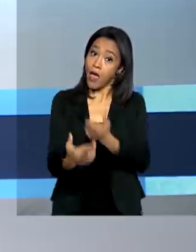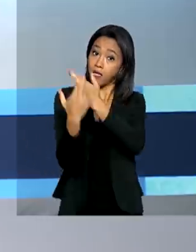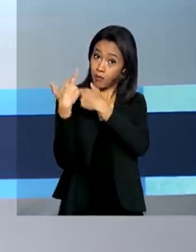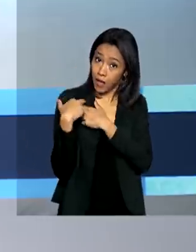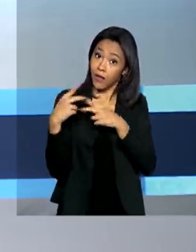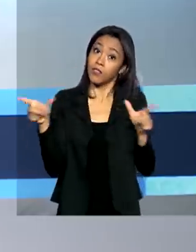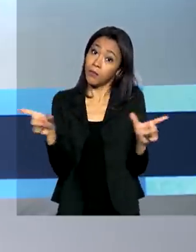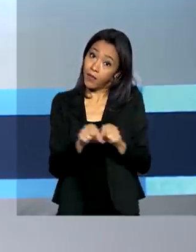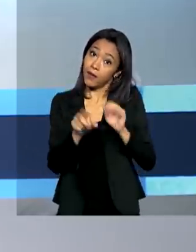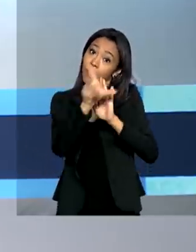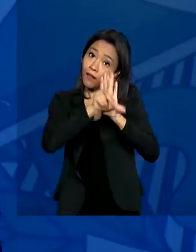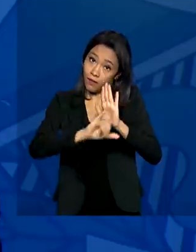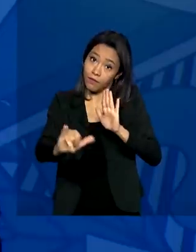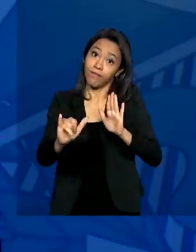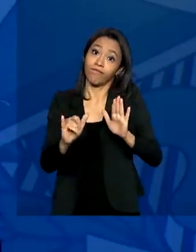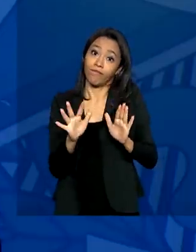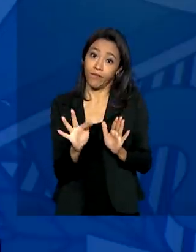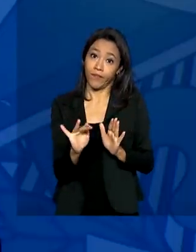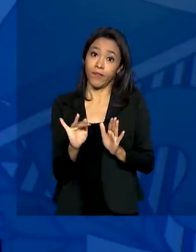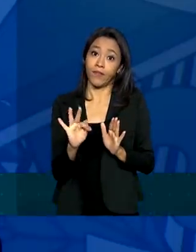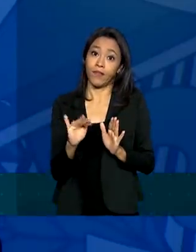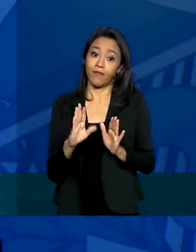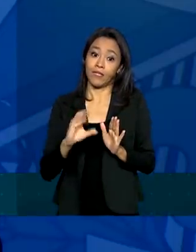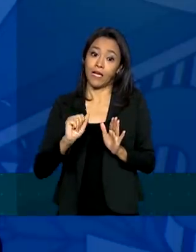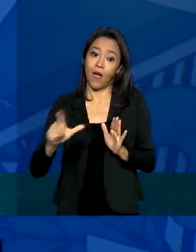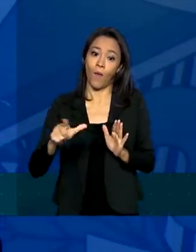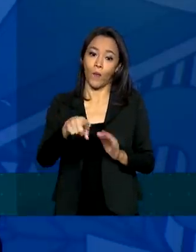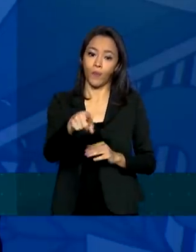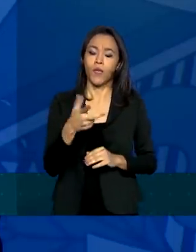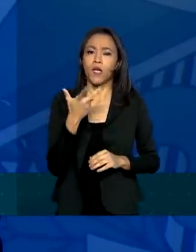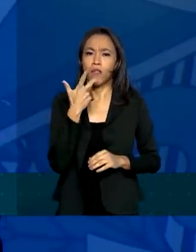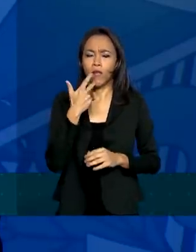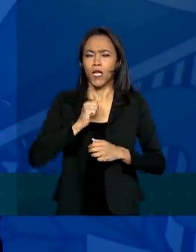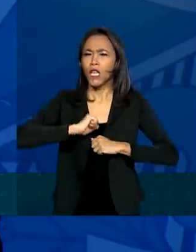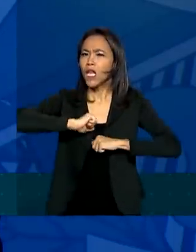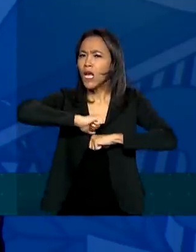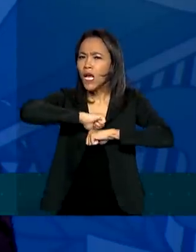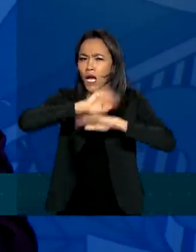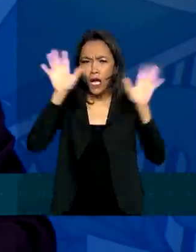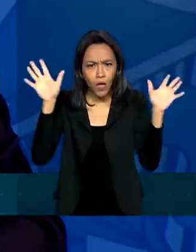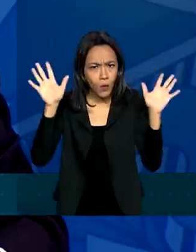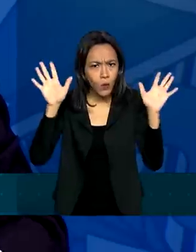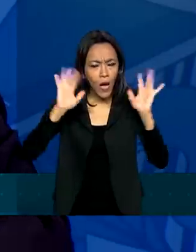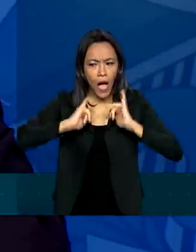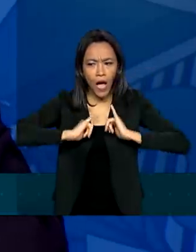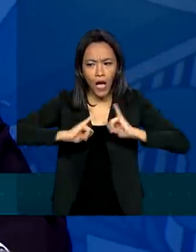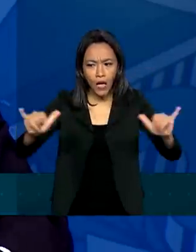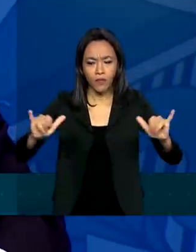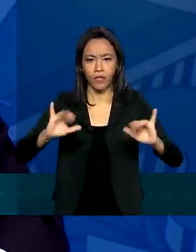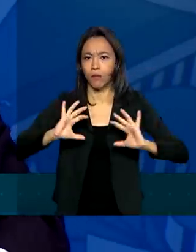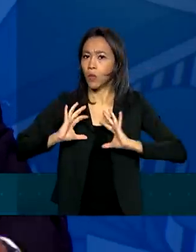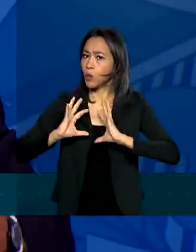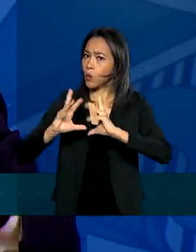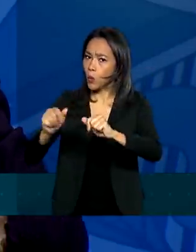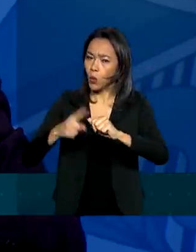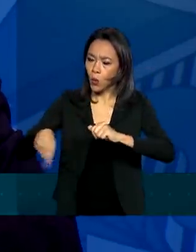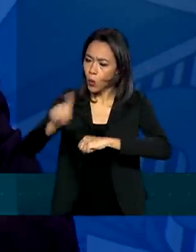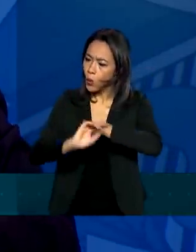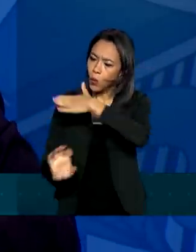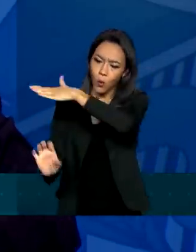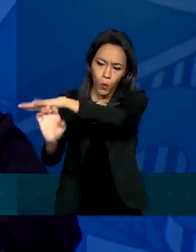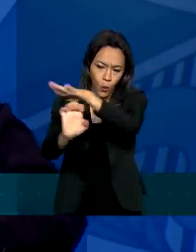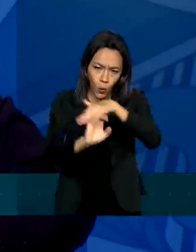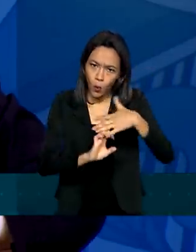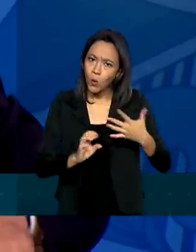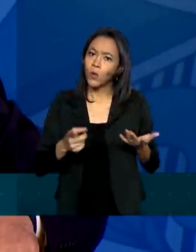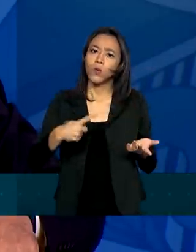fiscal. Nós temos que claramente sinalizar para todo mundo, para os investidores, para os investidores